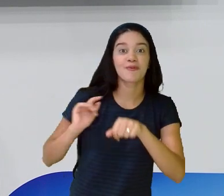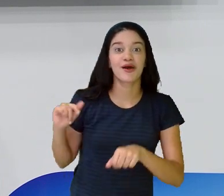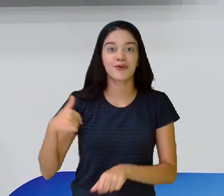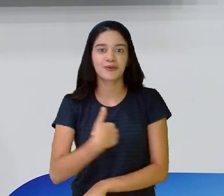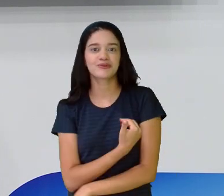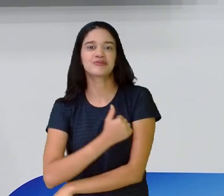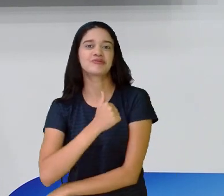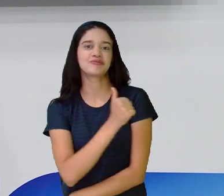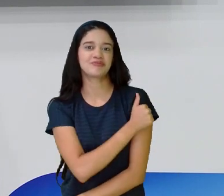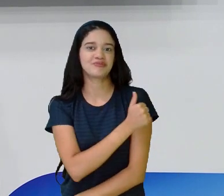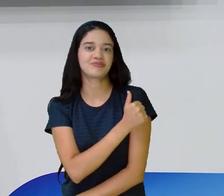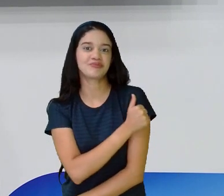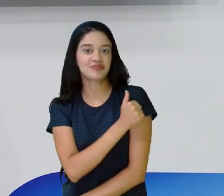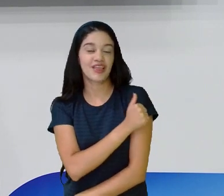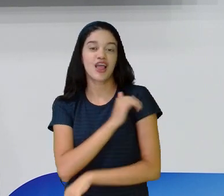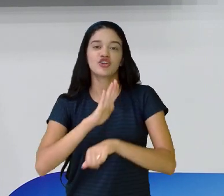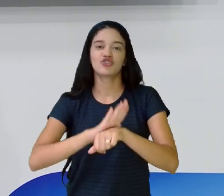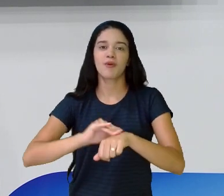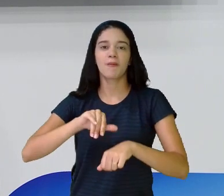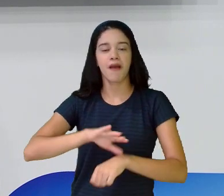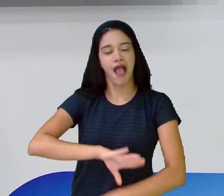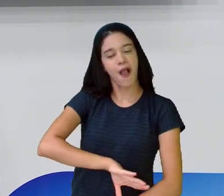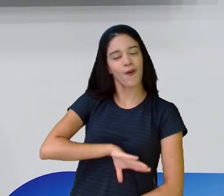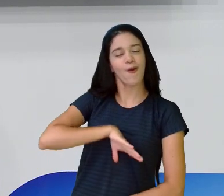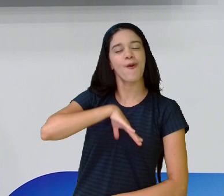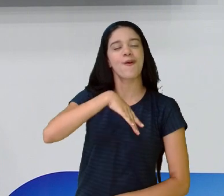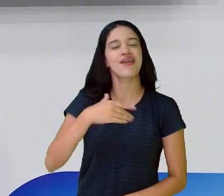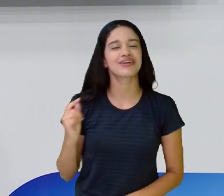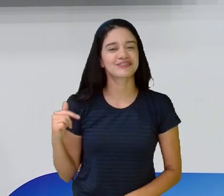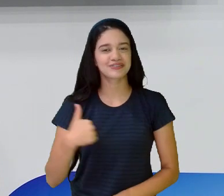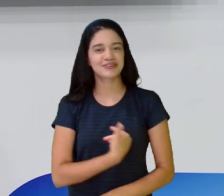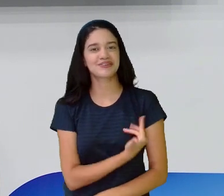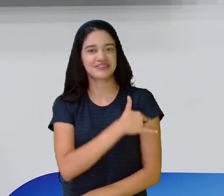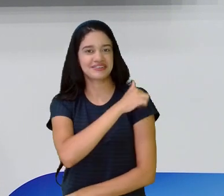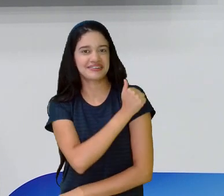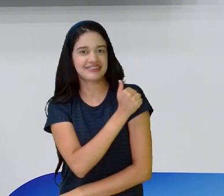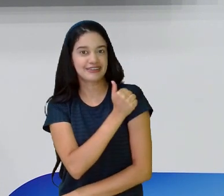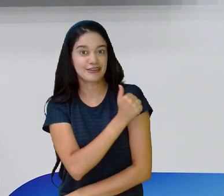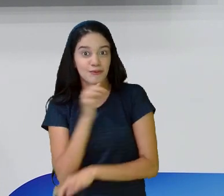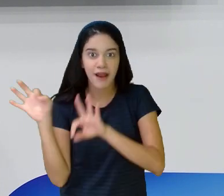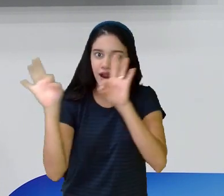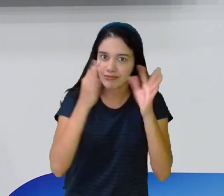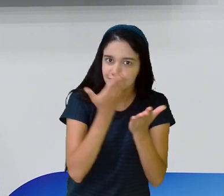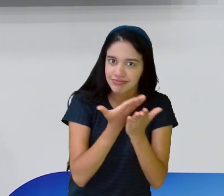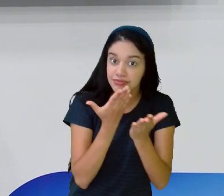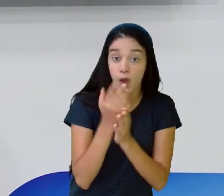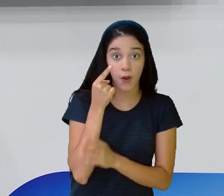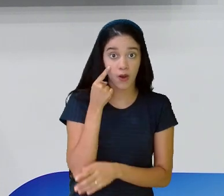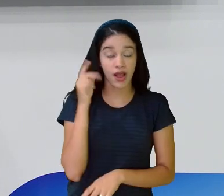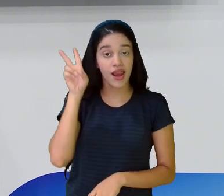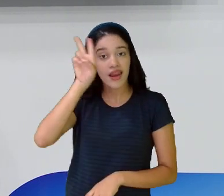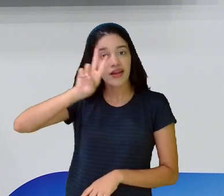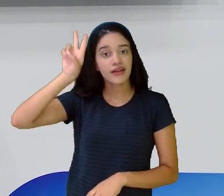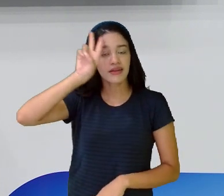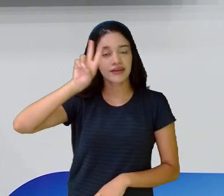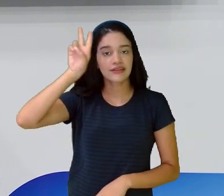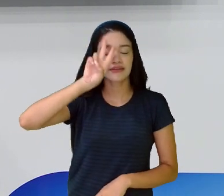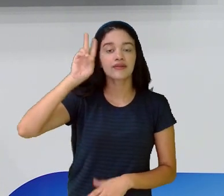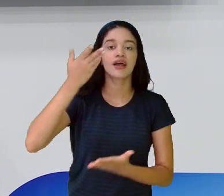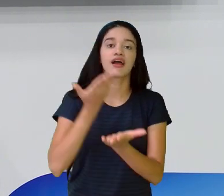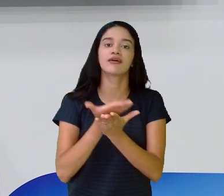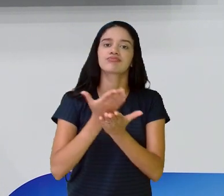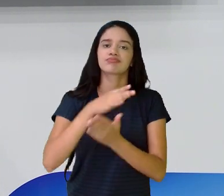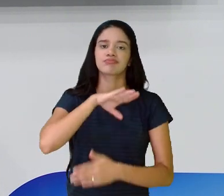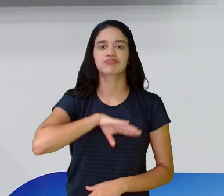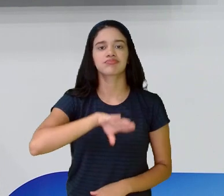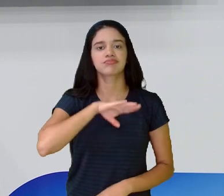chamar a coragem dos nossos estudantes para acompanhar as nossas aulas. Lembrando a vocês que a aula